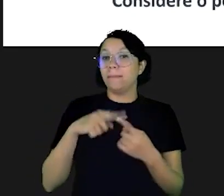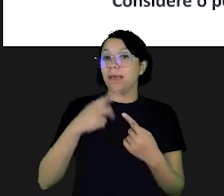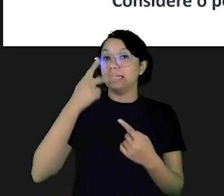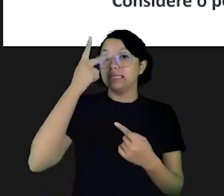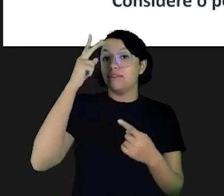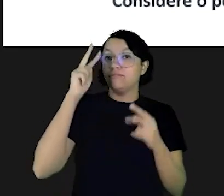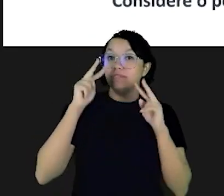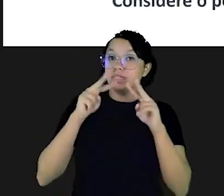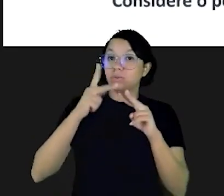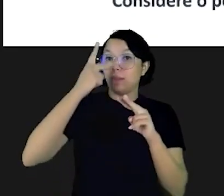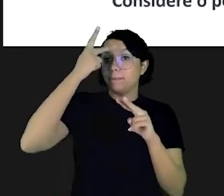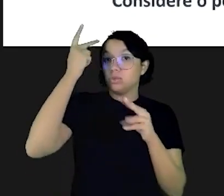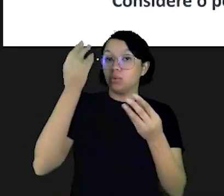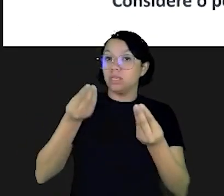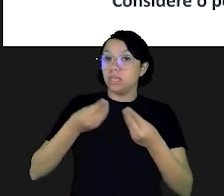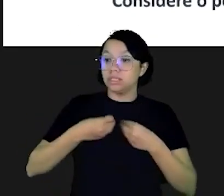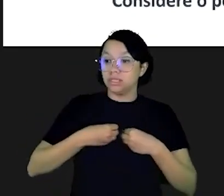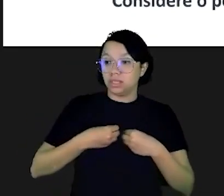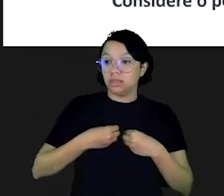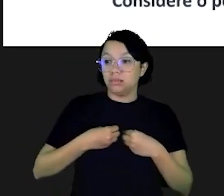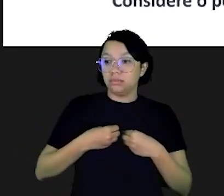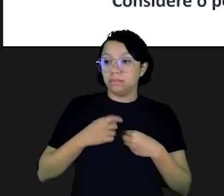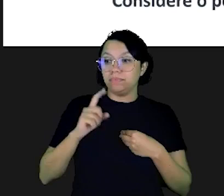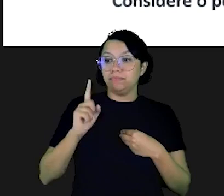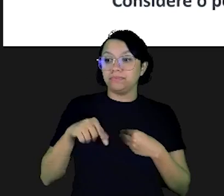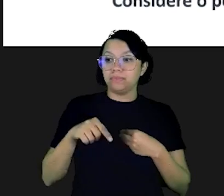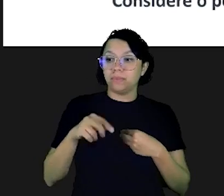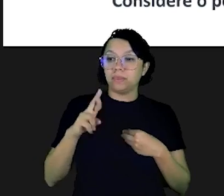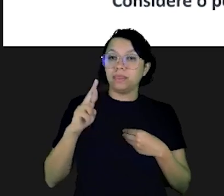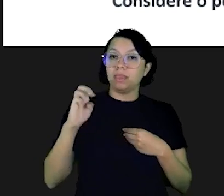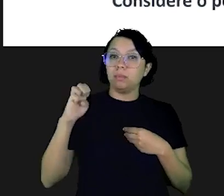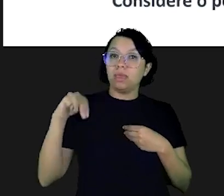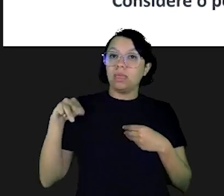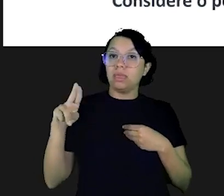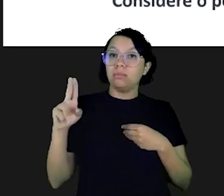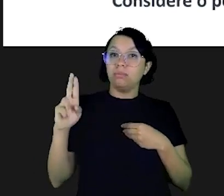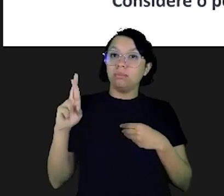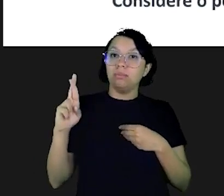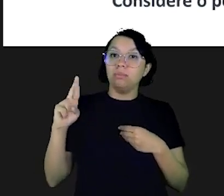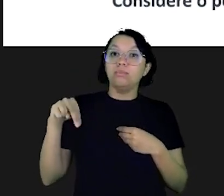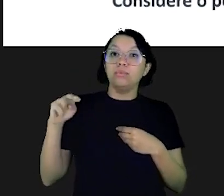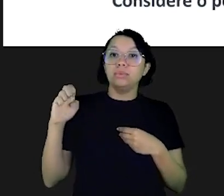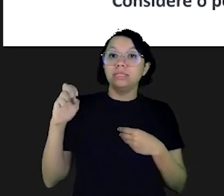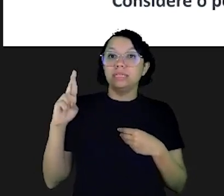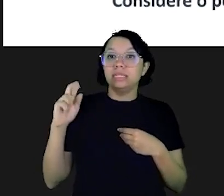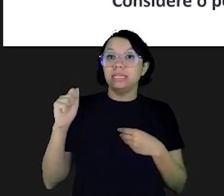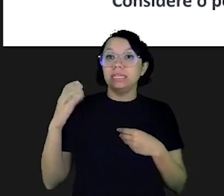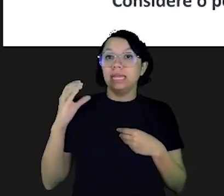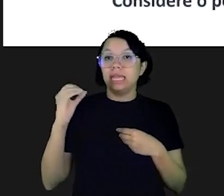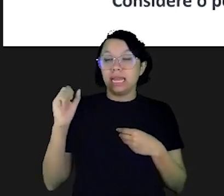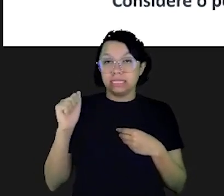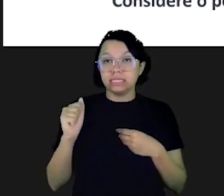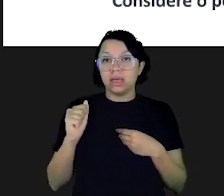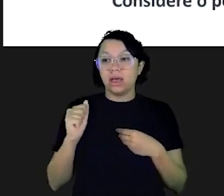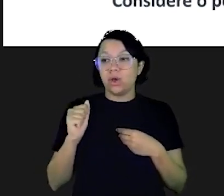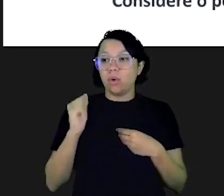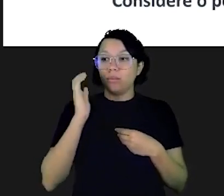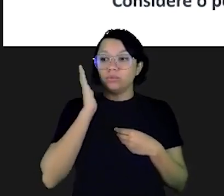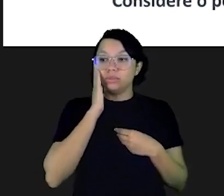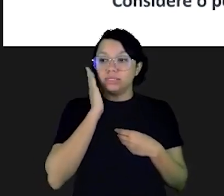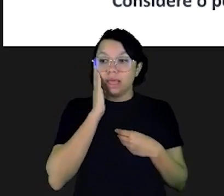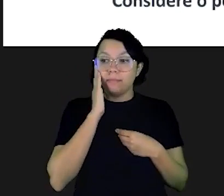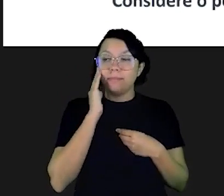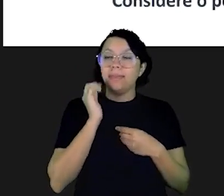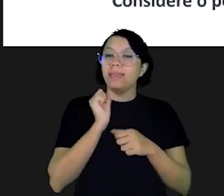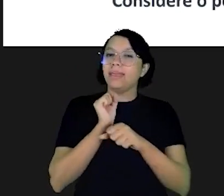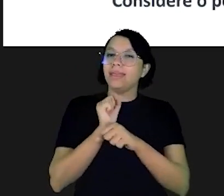elevadas. Já na visão de quem recebe é uma remuneração por saber ou por poder esperar. e eu vou